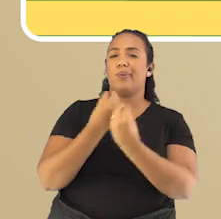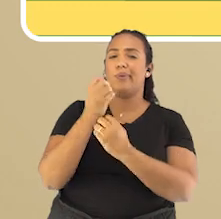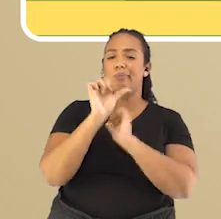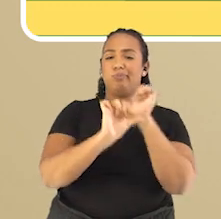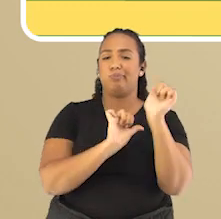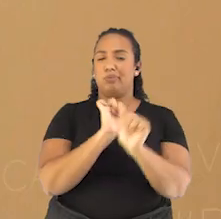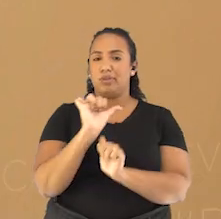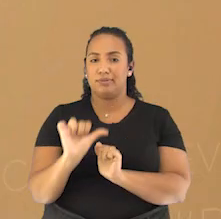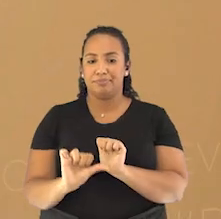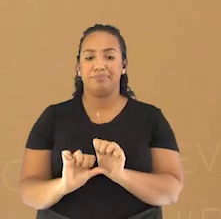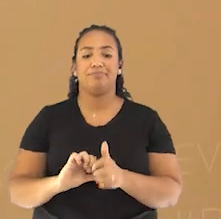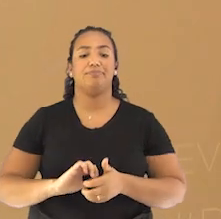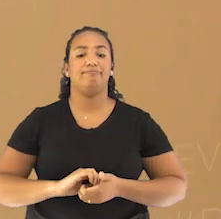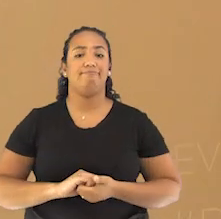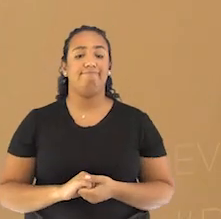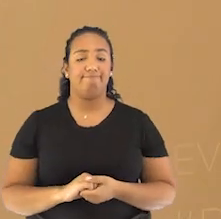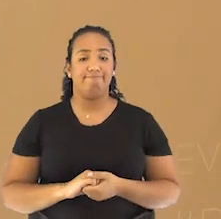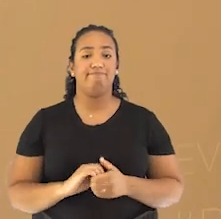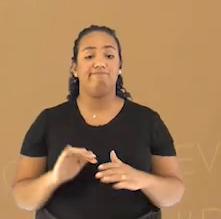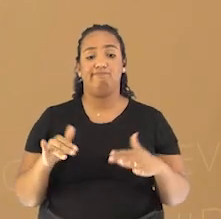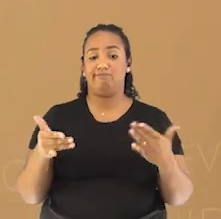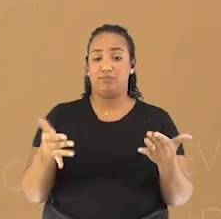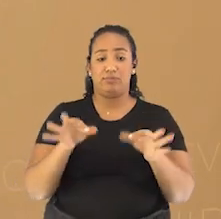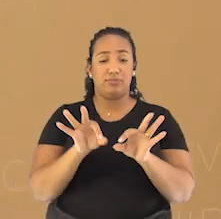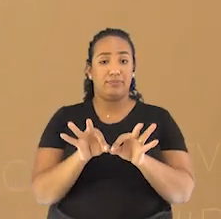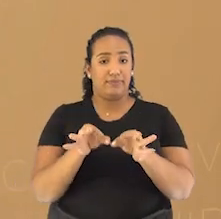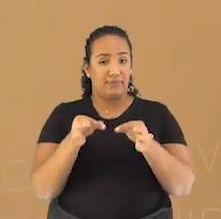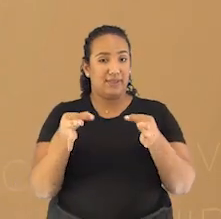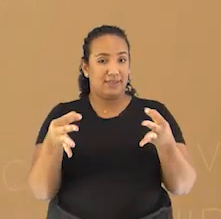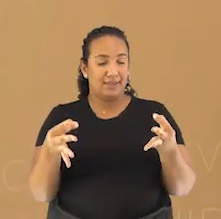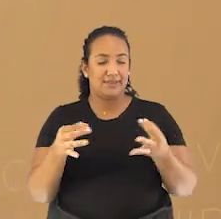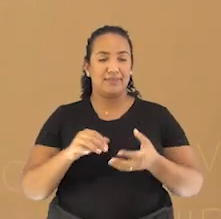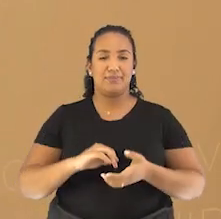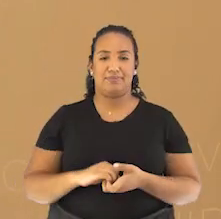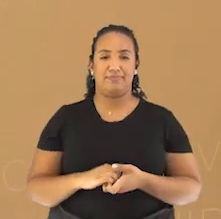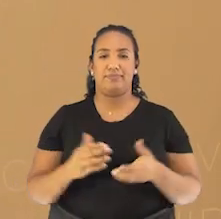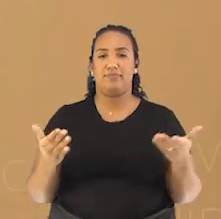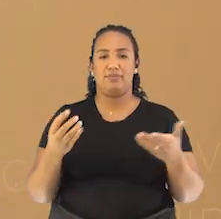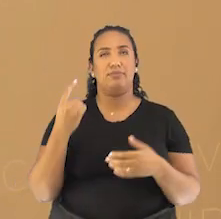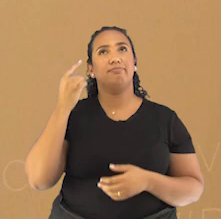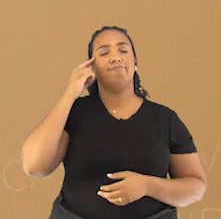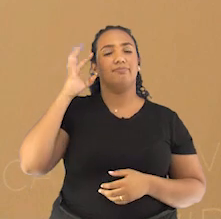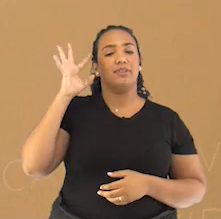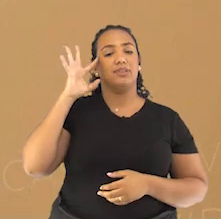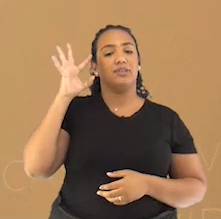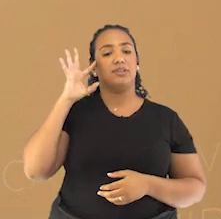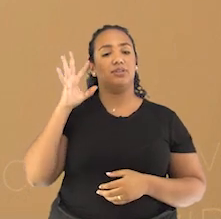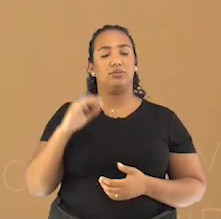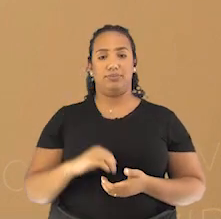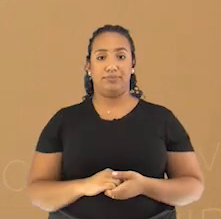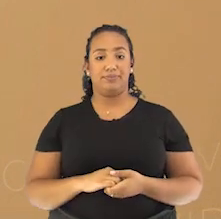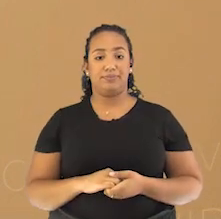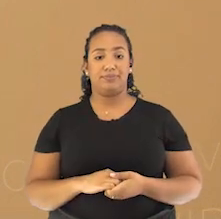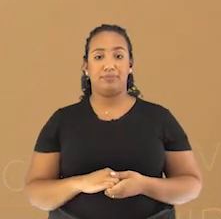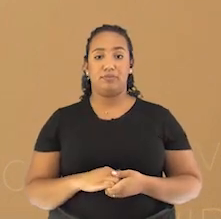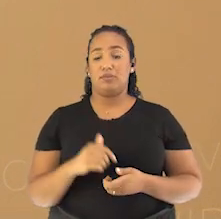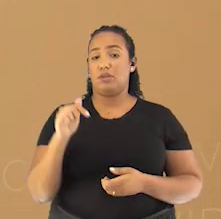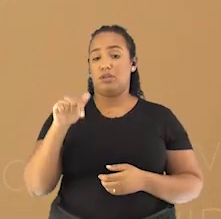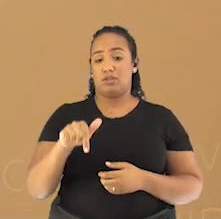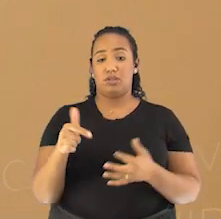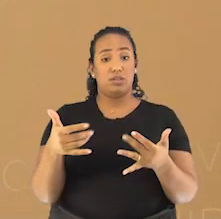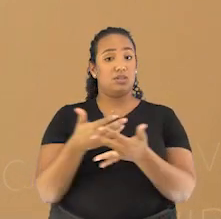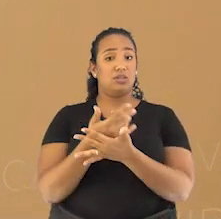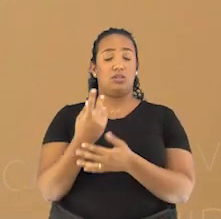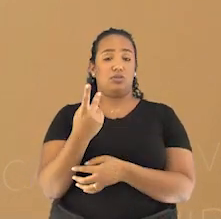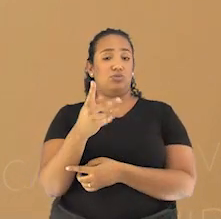atmosfera terrestre. Falando assim de uma forma mais simples para a gente entender. Vamos pensar juntos aí. Como que é o tempo geralmente na